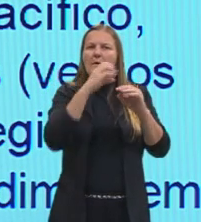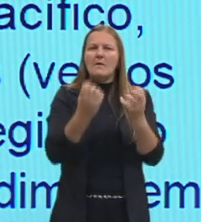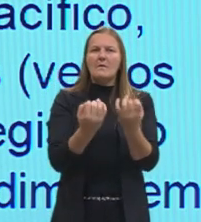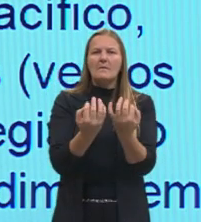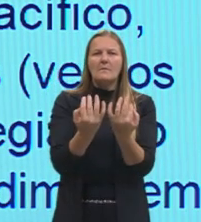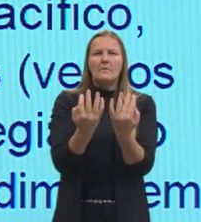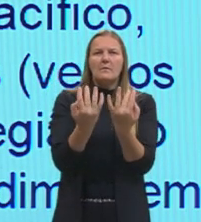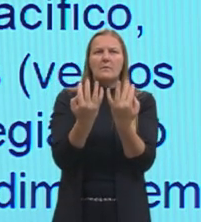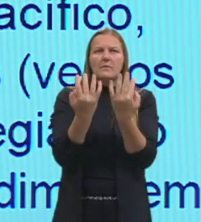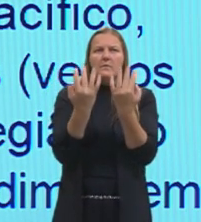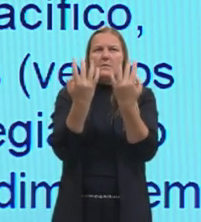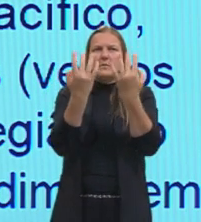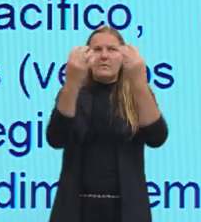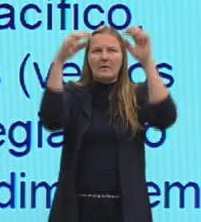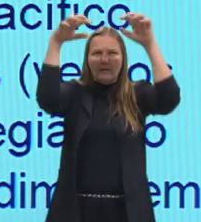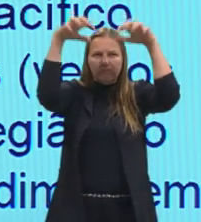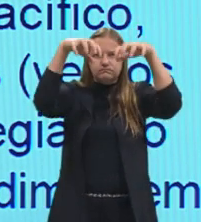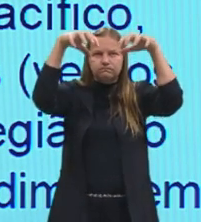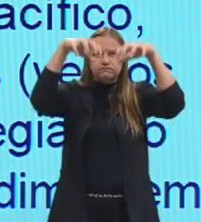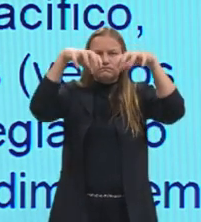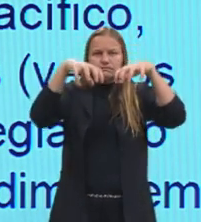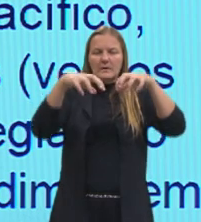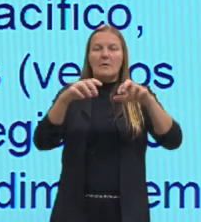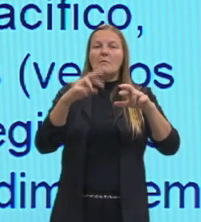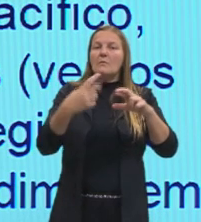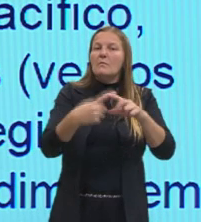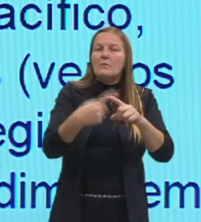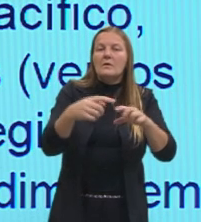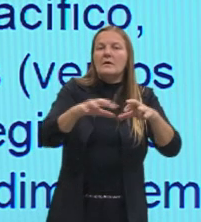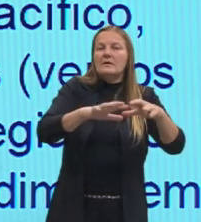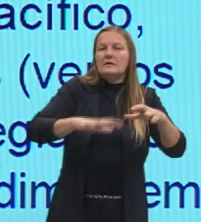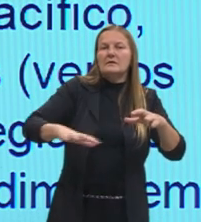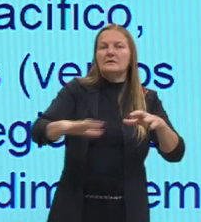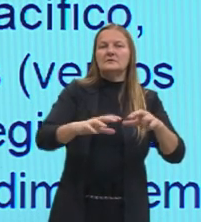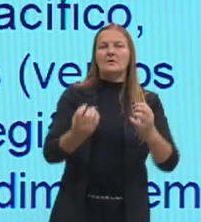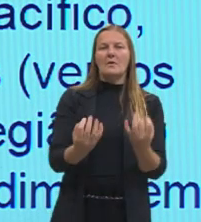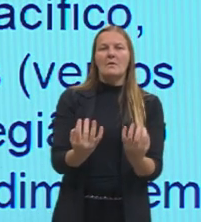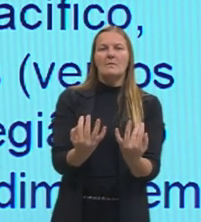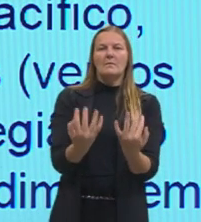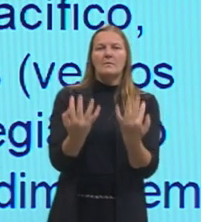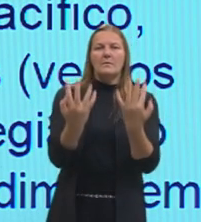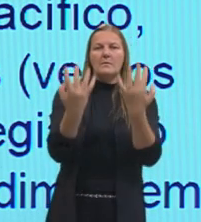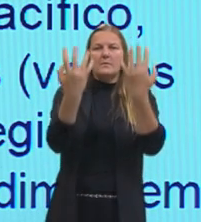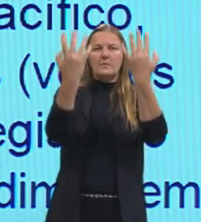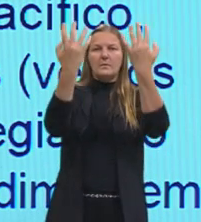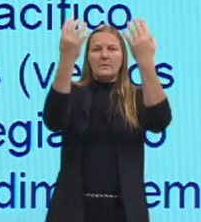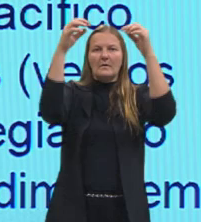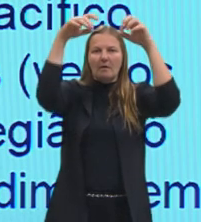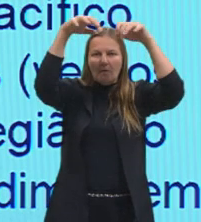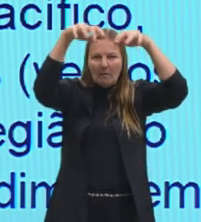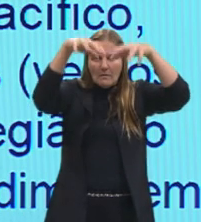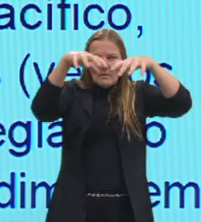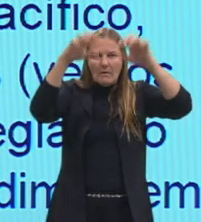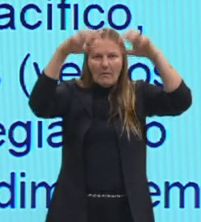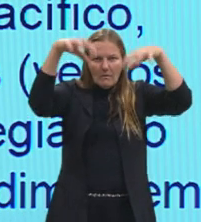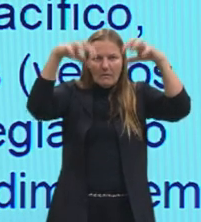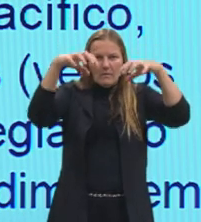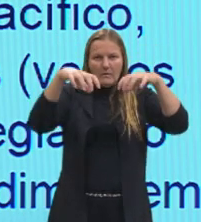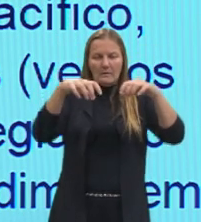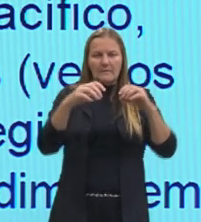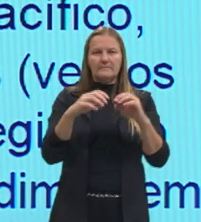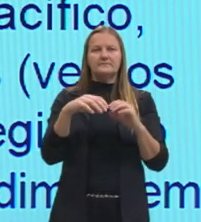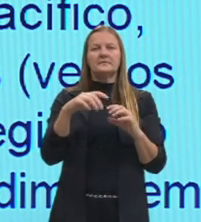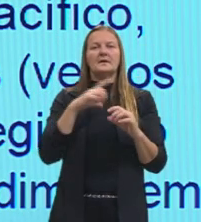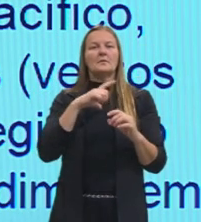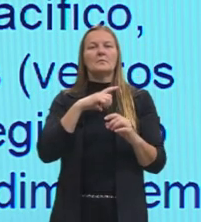então, vai chover justamente nessa região, mais a, a, nessa região aqui, mais oeste, tá? E já a leste, então, tu vai